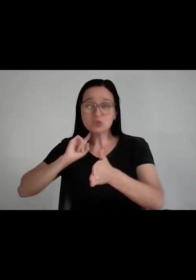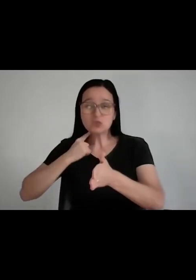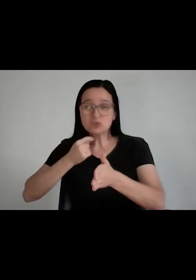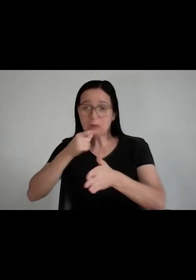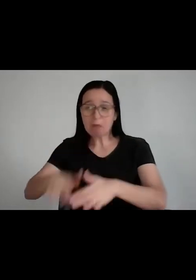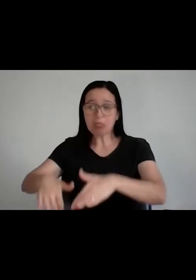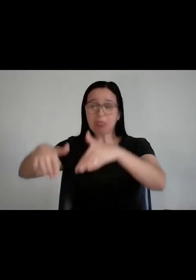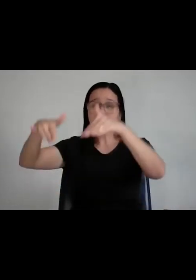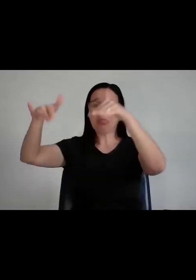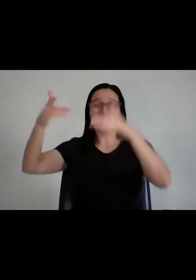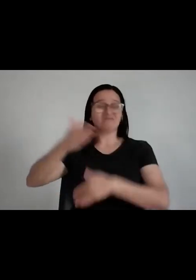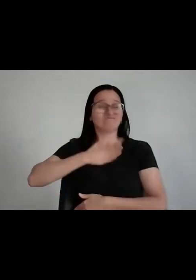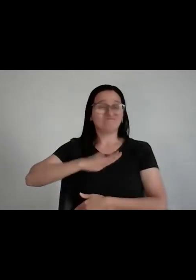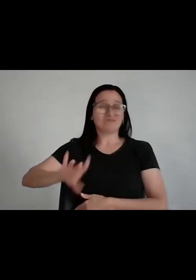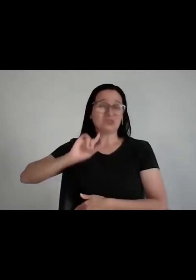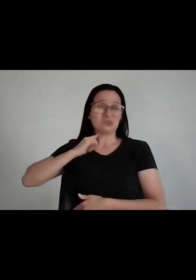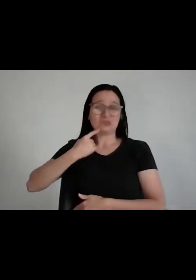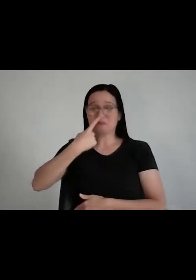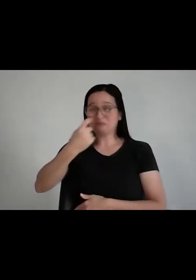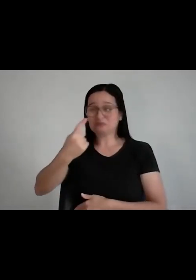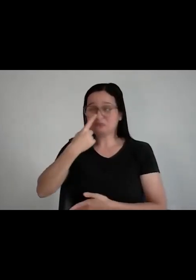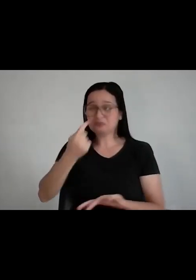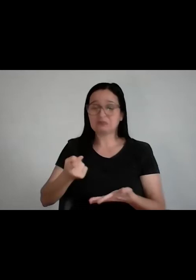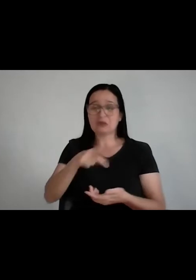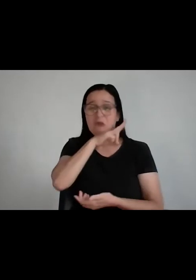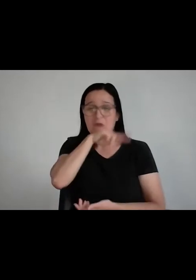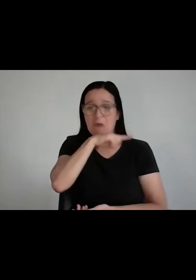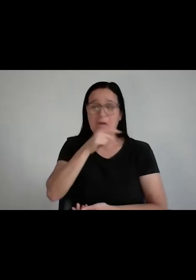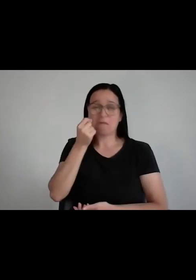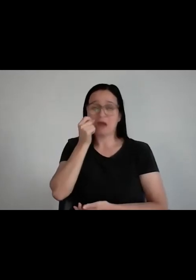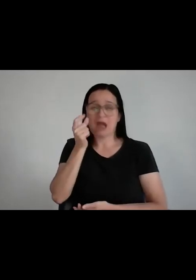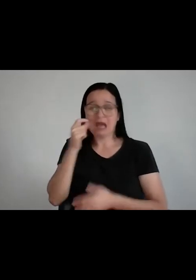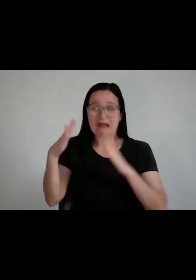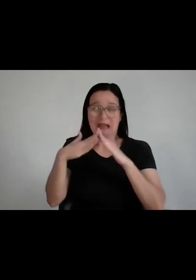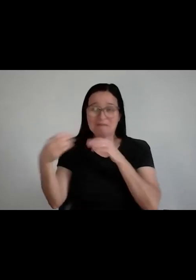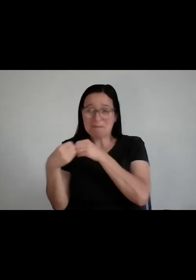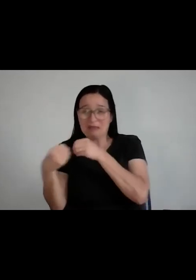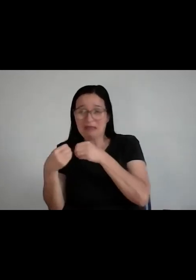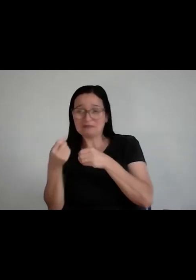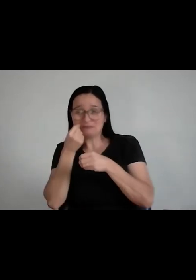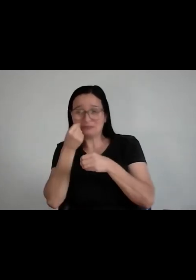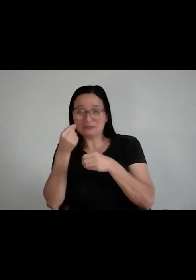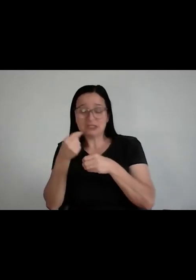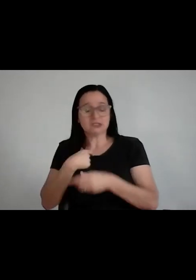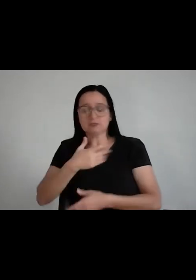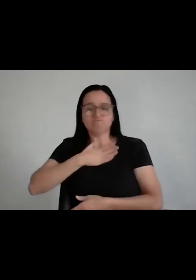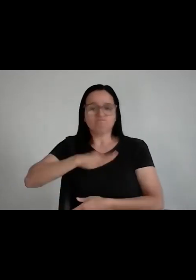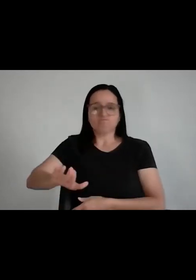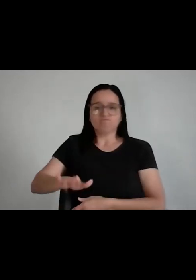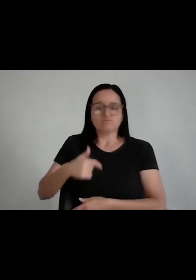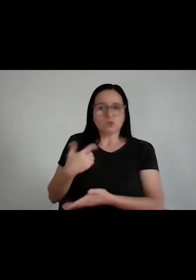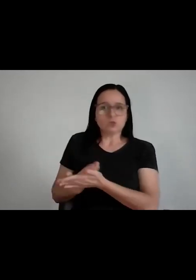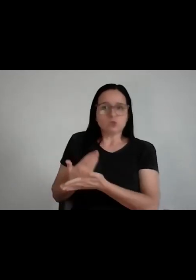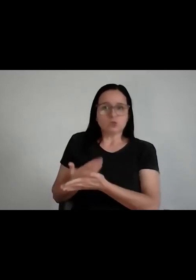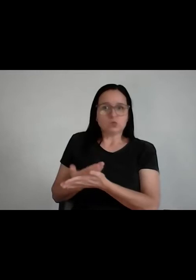trazia água suja para a minha casa, cobra, rata, tudo que podia vir de um Valão. Eu ficava muito puto com ele. Mas, de certa forma, ele me salvou,